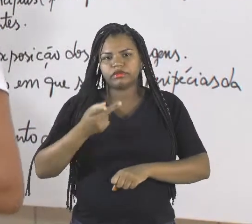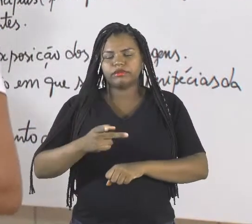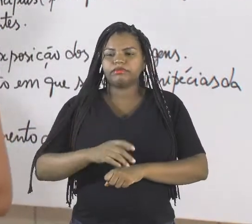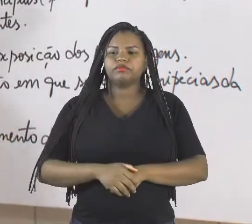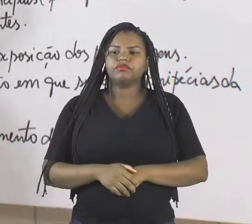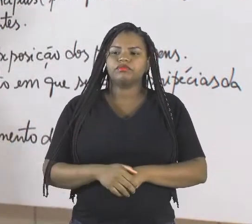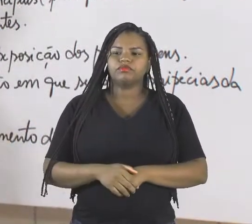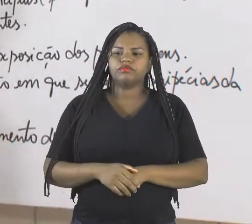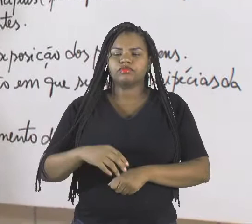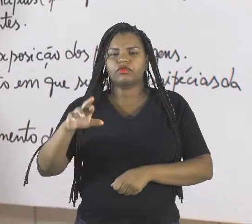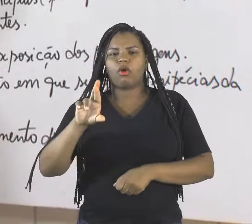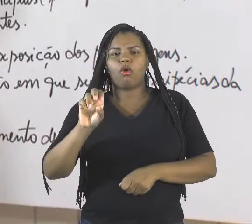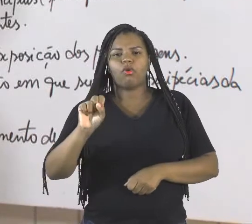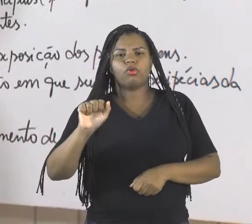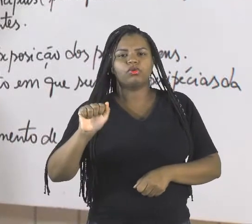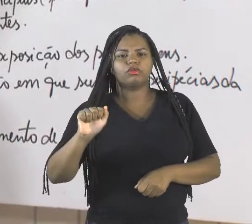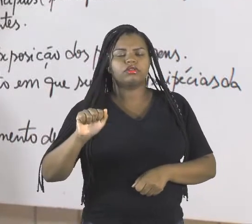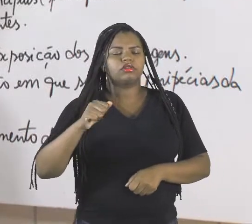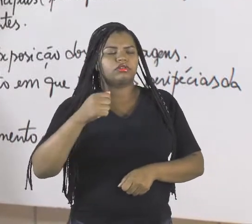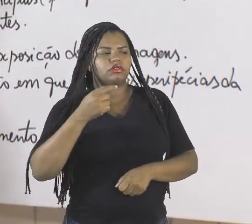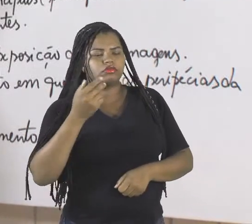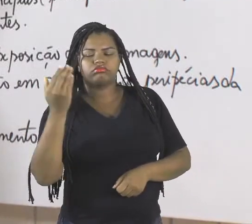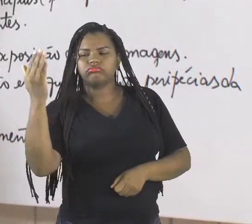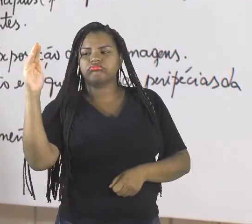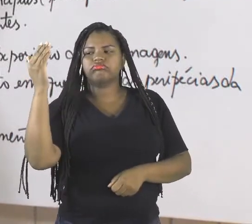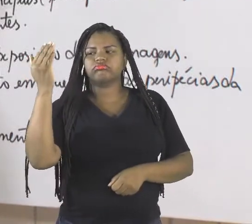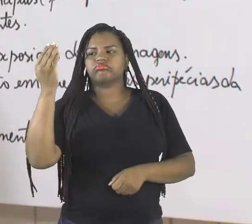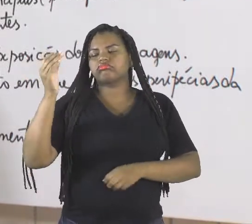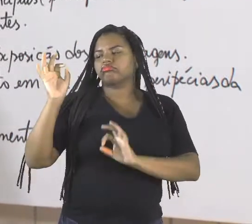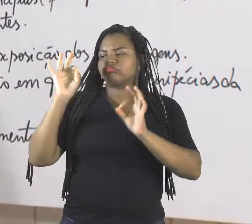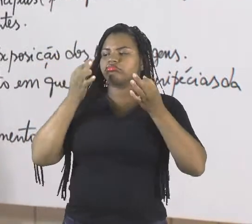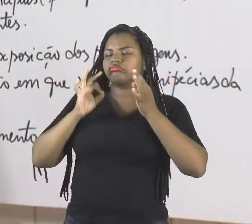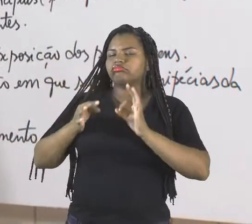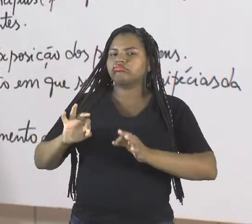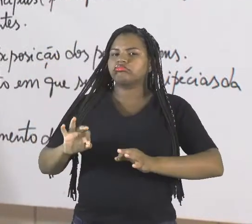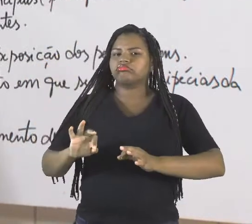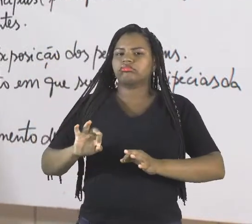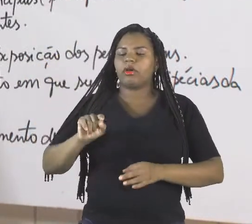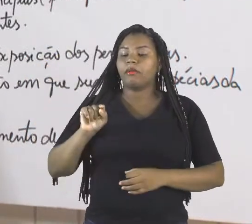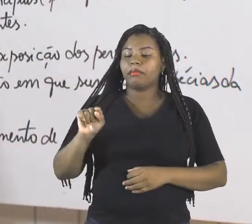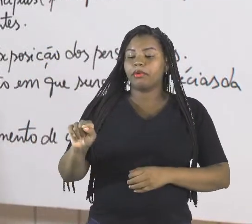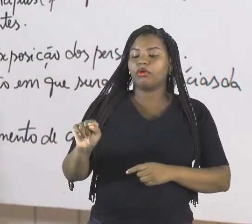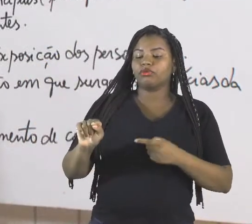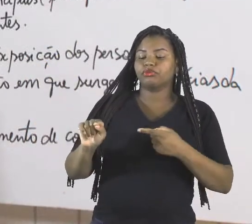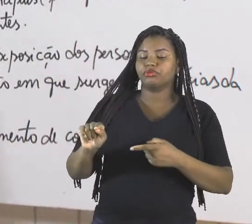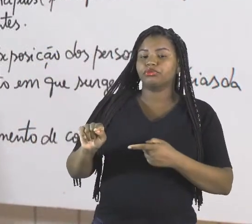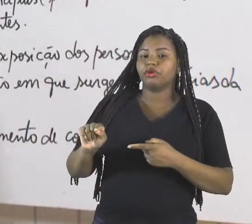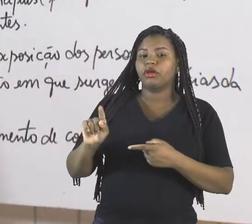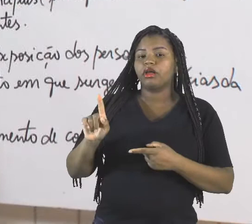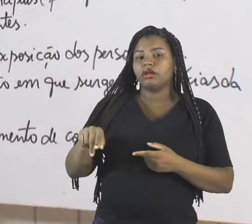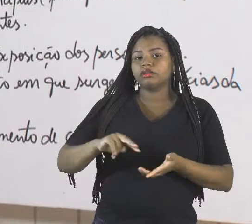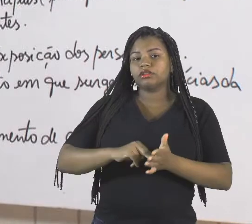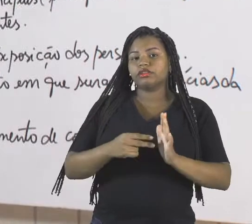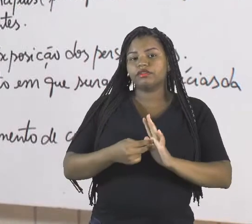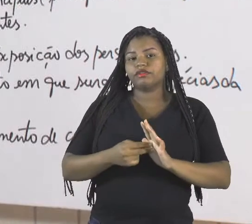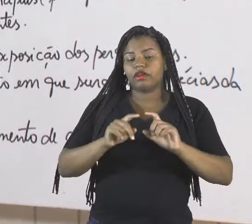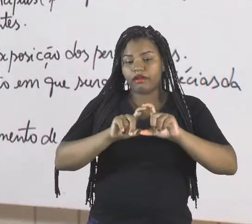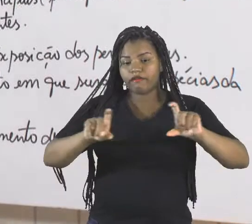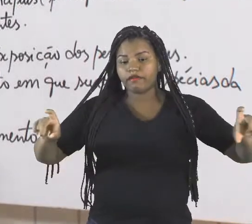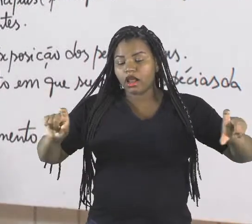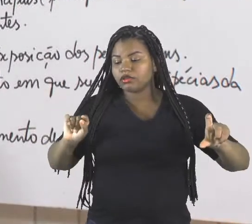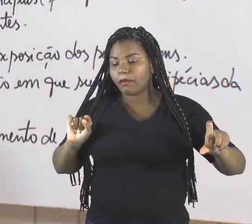olha para o espelho retrovisor e se arruma. O que que indica o ponto final? Final de frases, a gente coloca o quê?